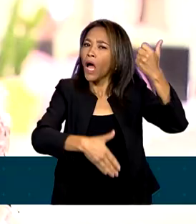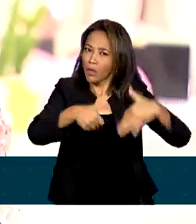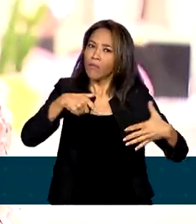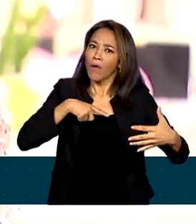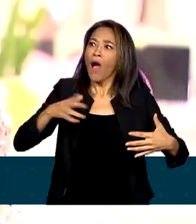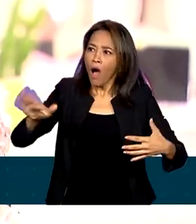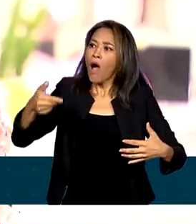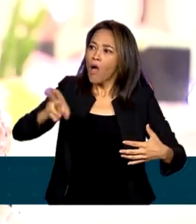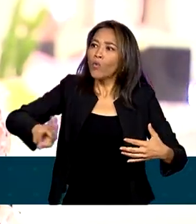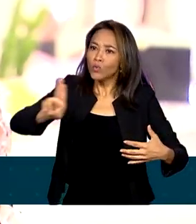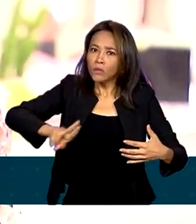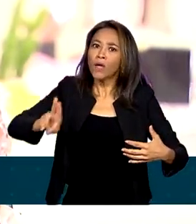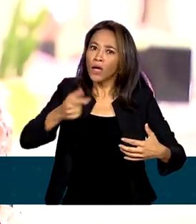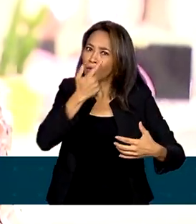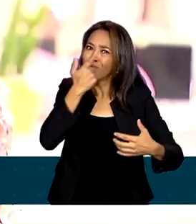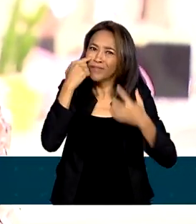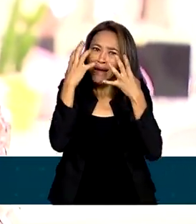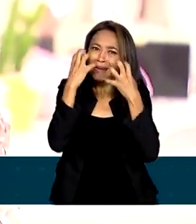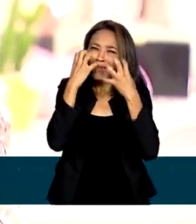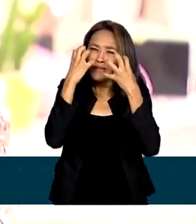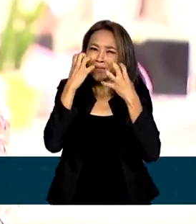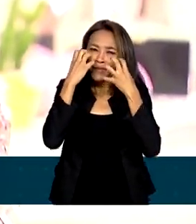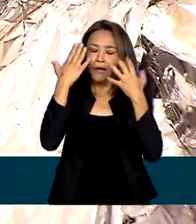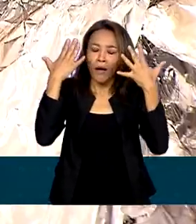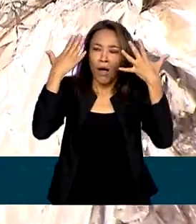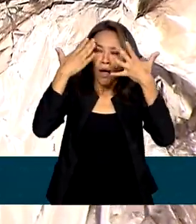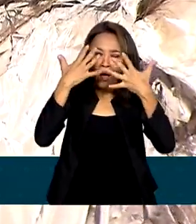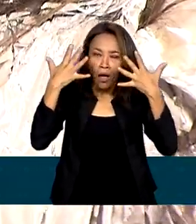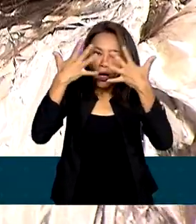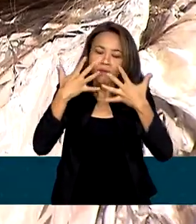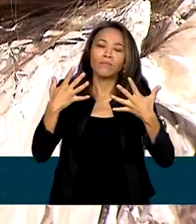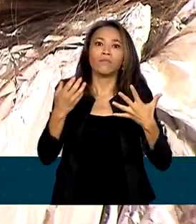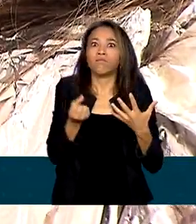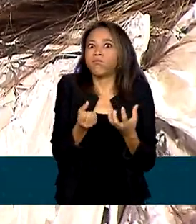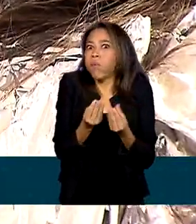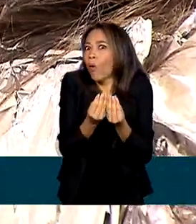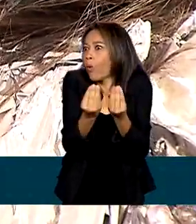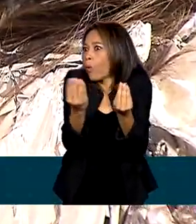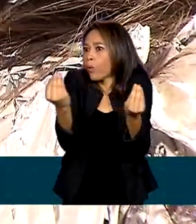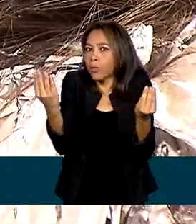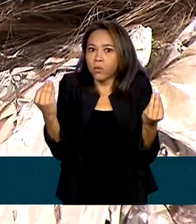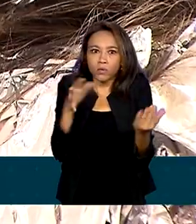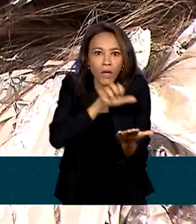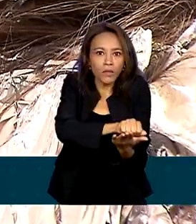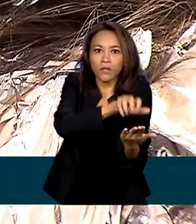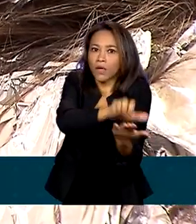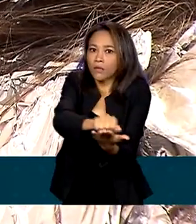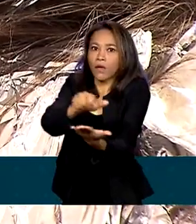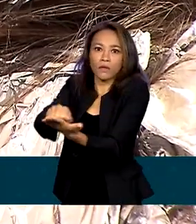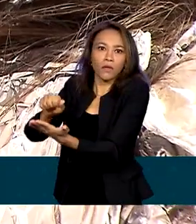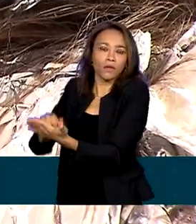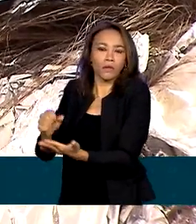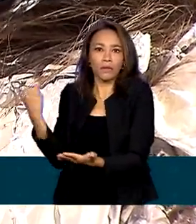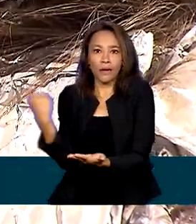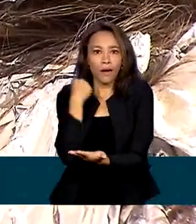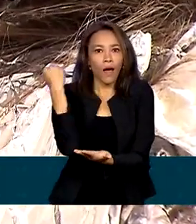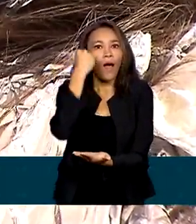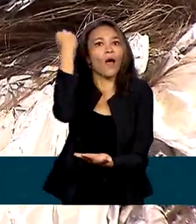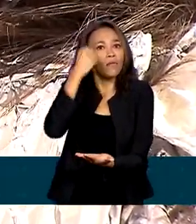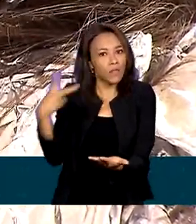usado o produto nos cabelos. De acordo com a agência, são muitos os registros de efeitos graves